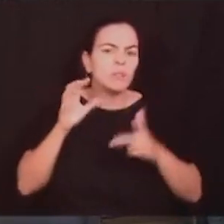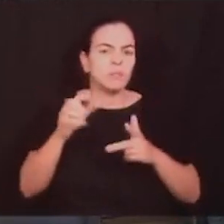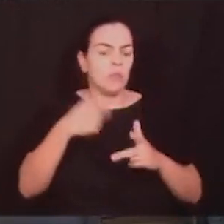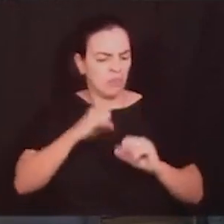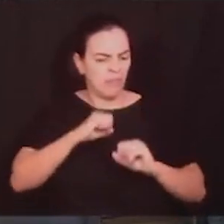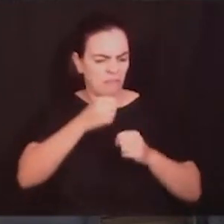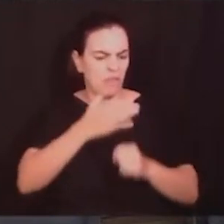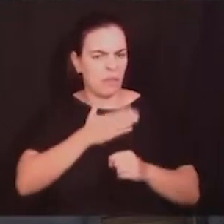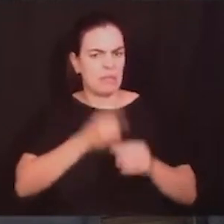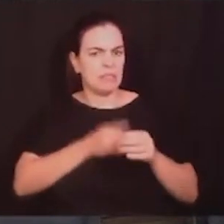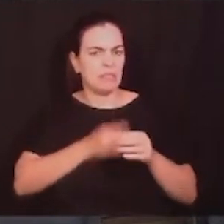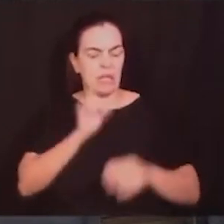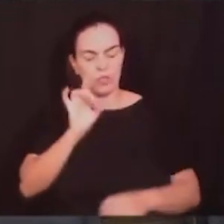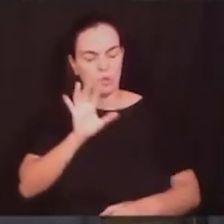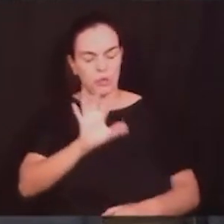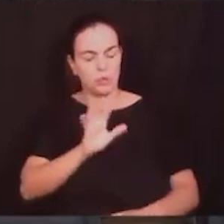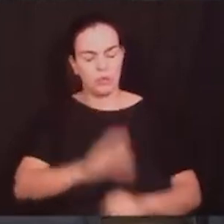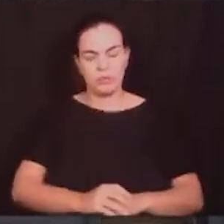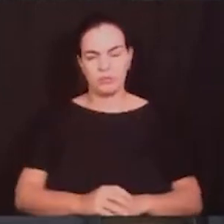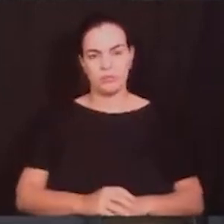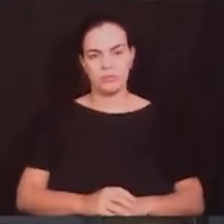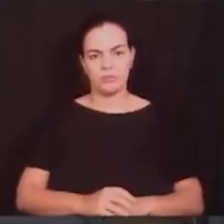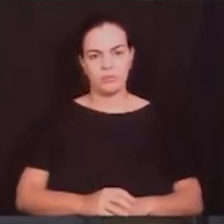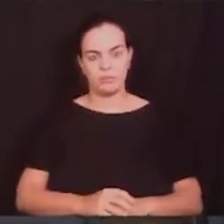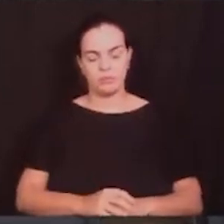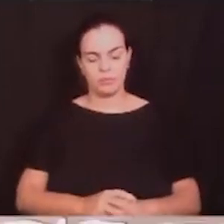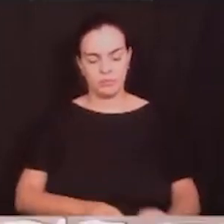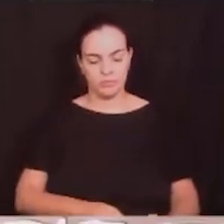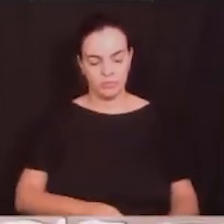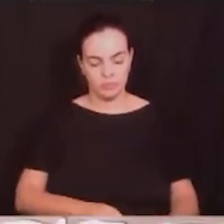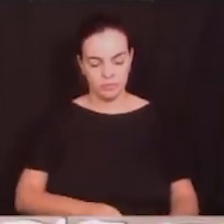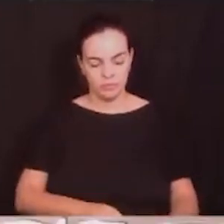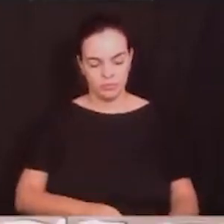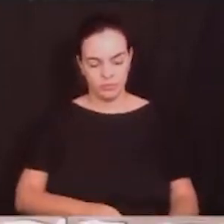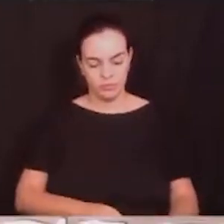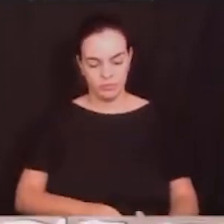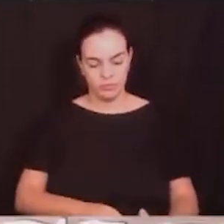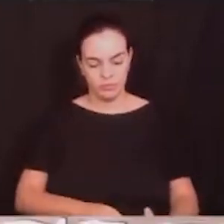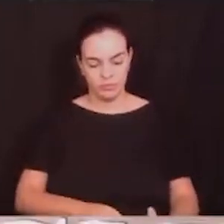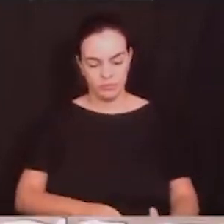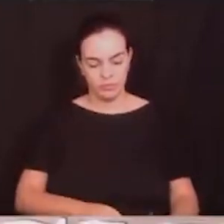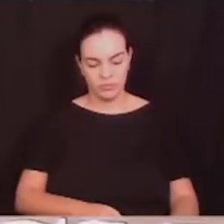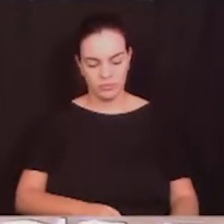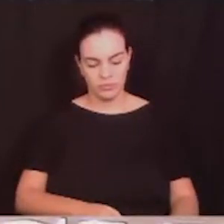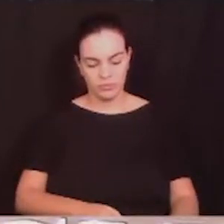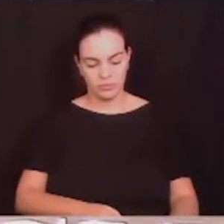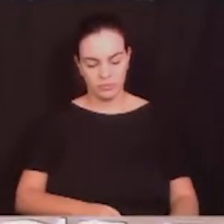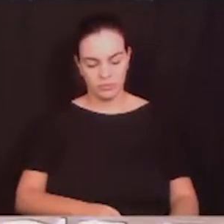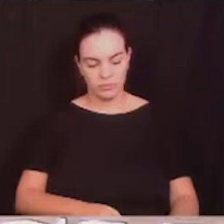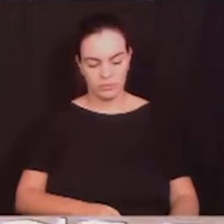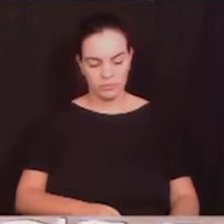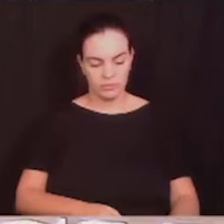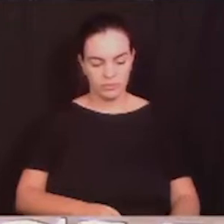nesse sentido, eu acho que o restante já foi discutido. Obrigado, vereador Rodrigo Reis, não temos mais justificativa, vamos para o